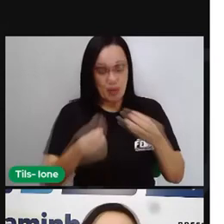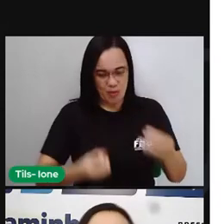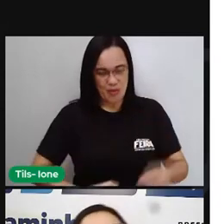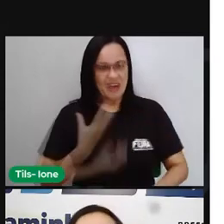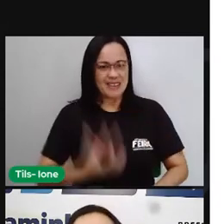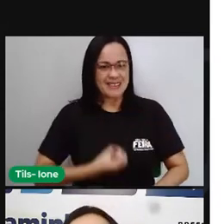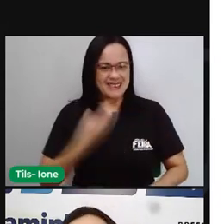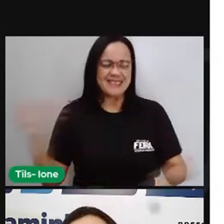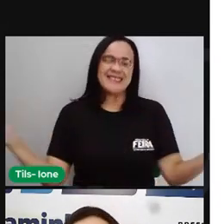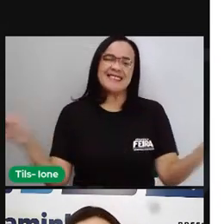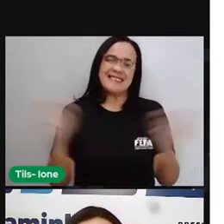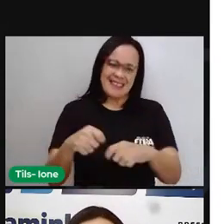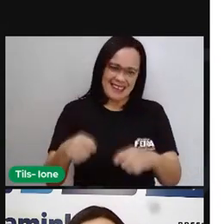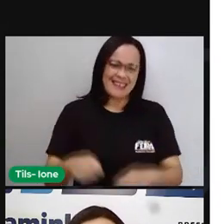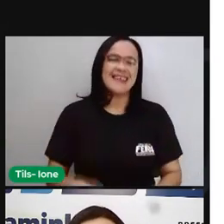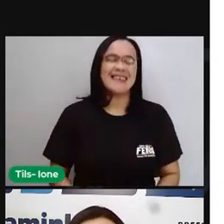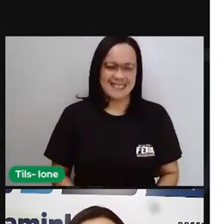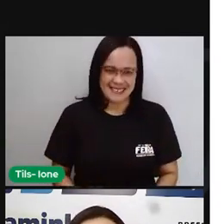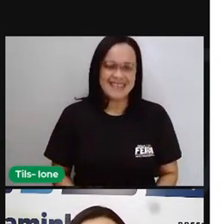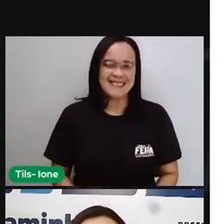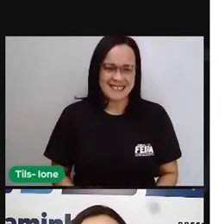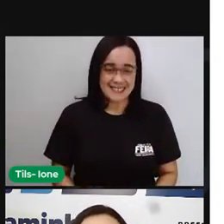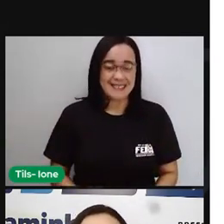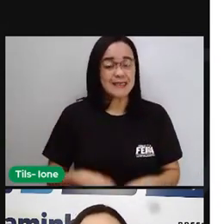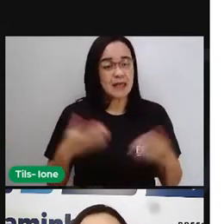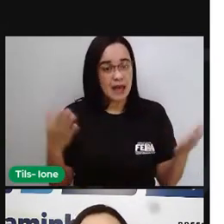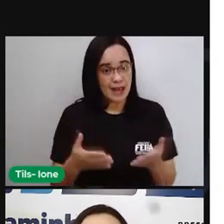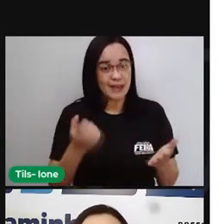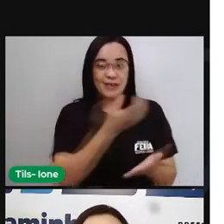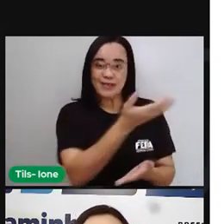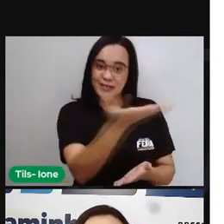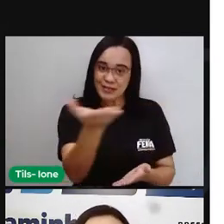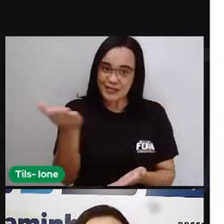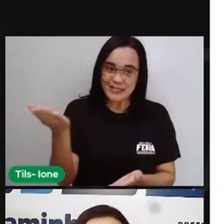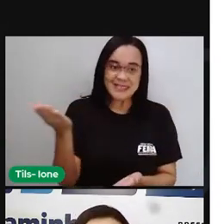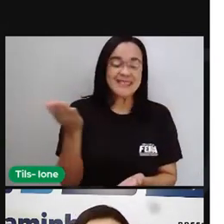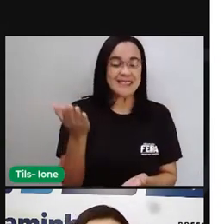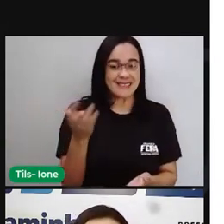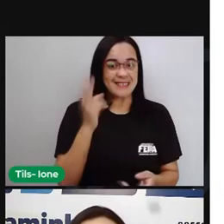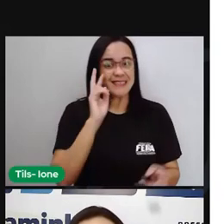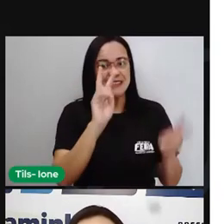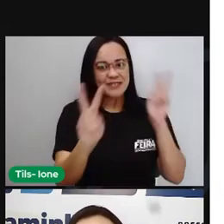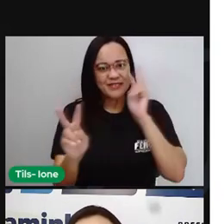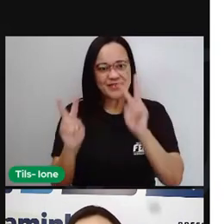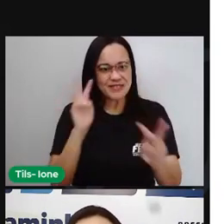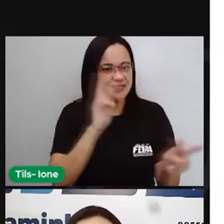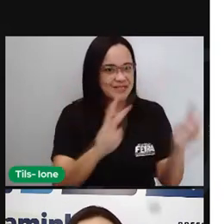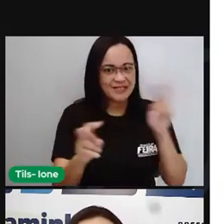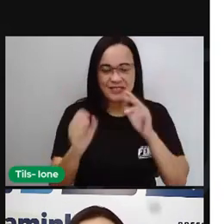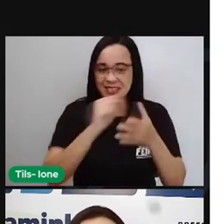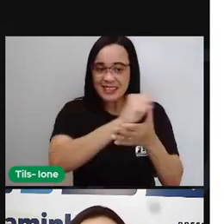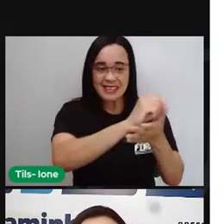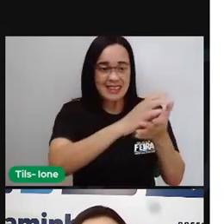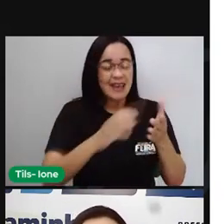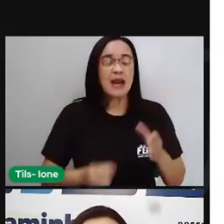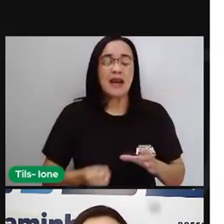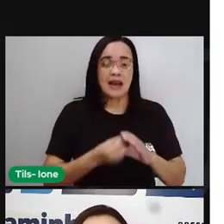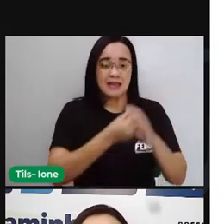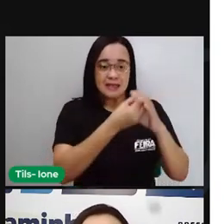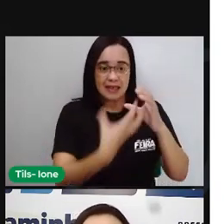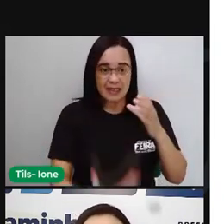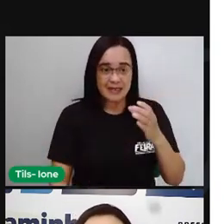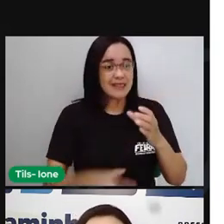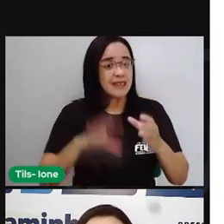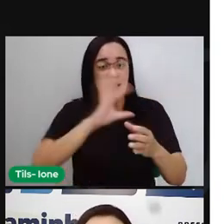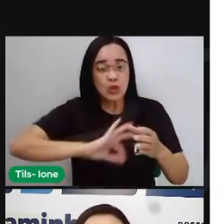E agora, ó, é com você. Observe aí todas as questões, Todas as características do poema.